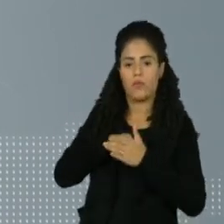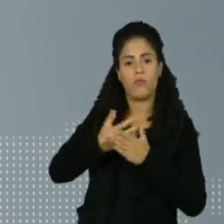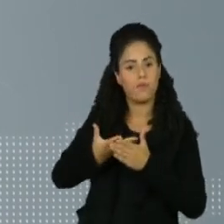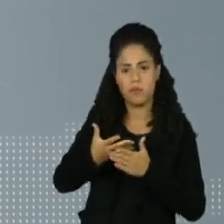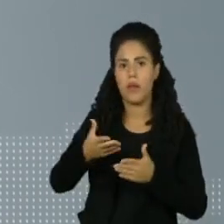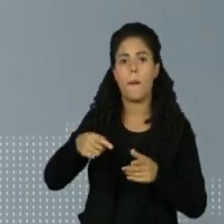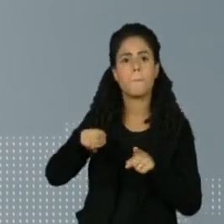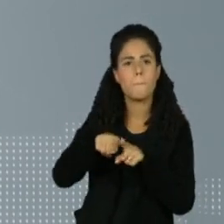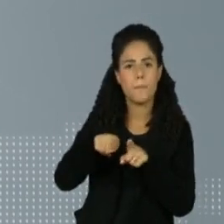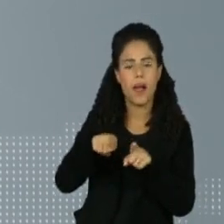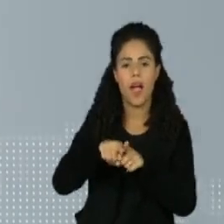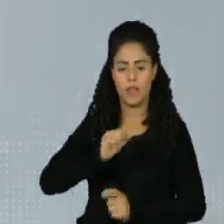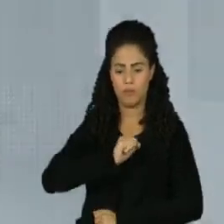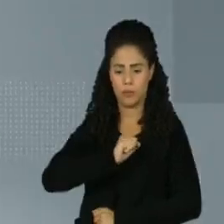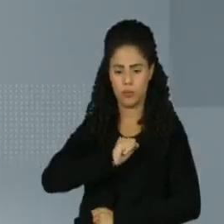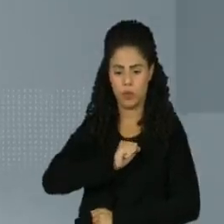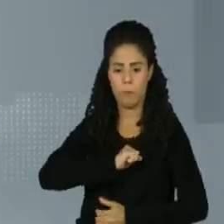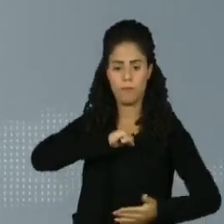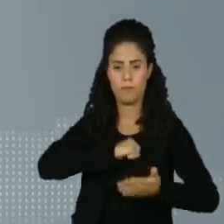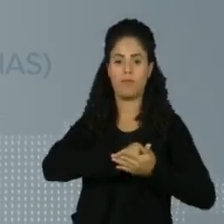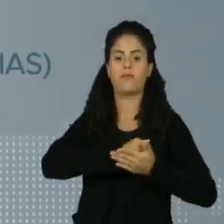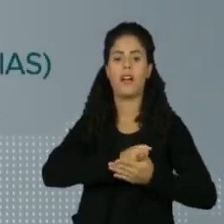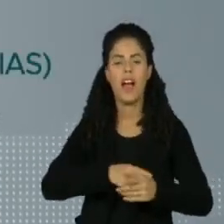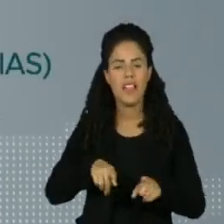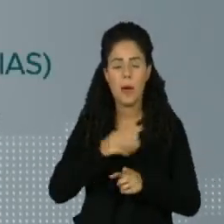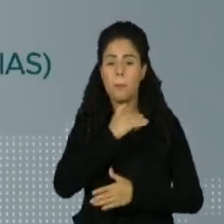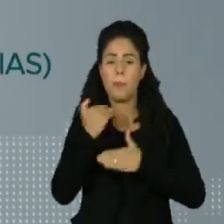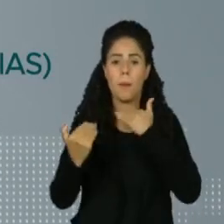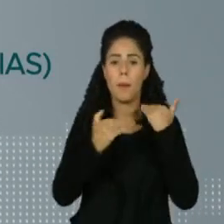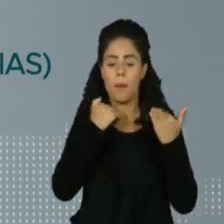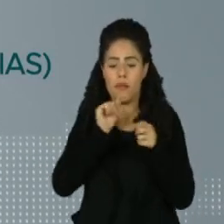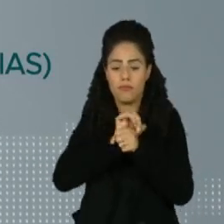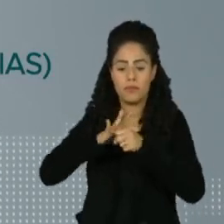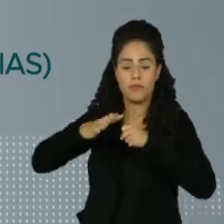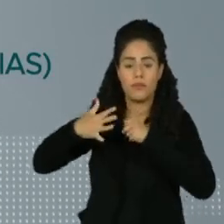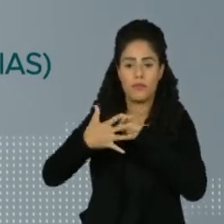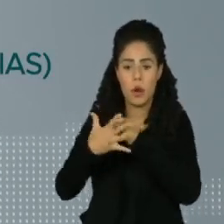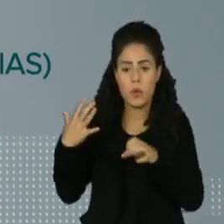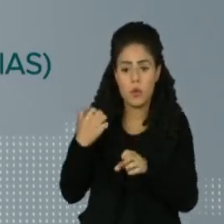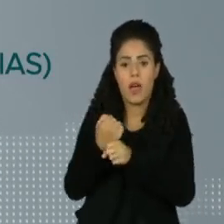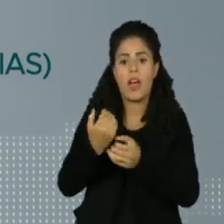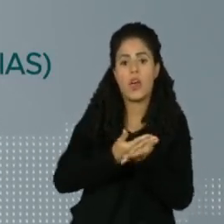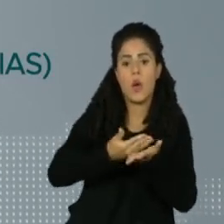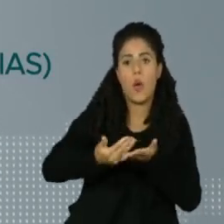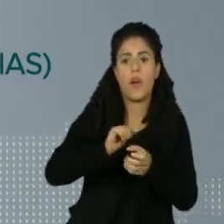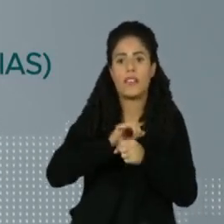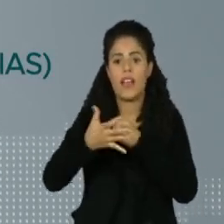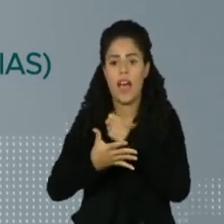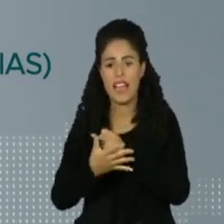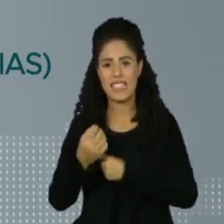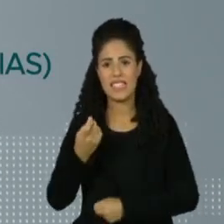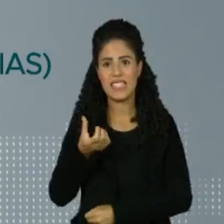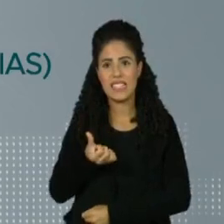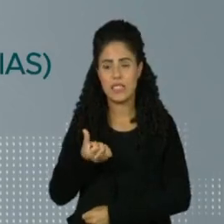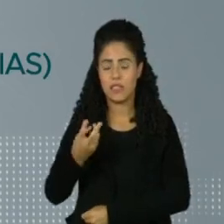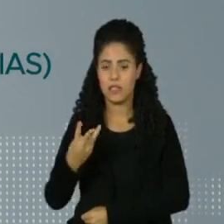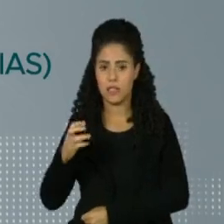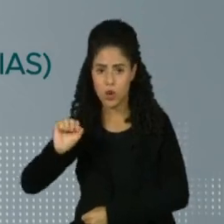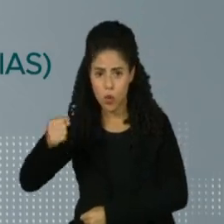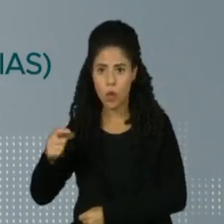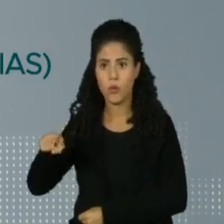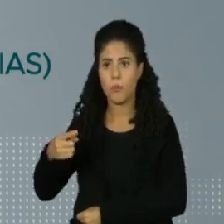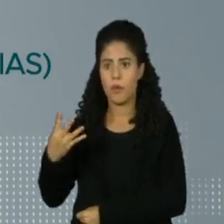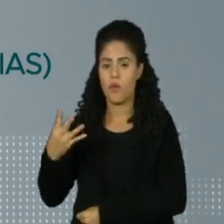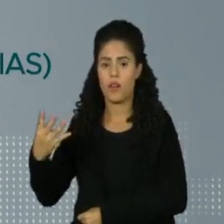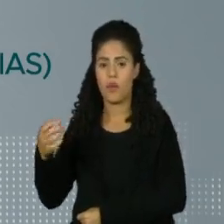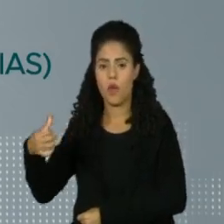inespecíficas e o infarto. O total de vítimas da covid-19 desde o início da pandemia supera 638 mil, ainda